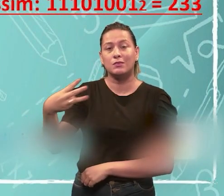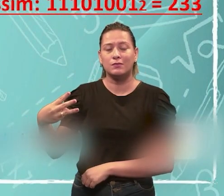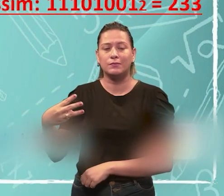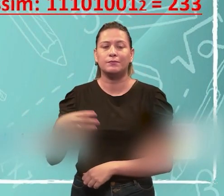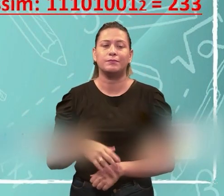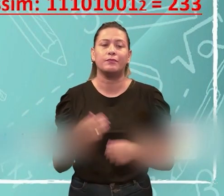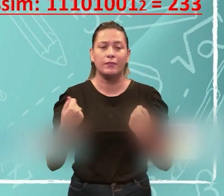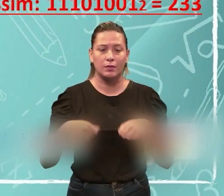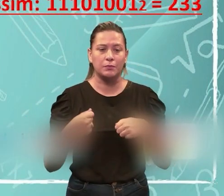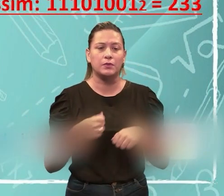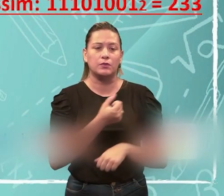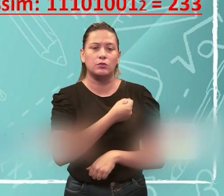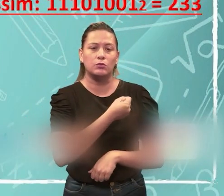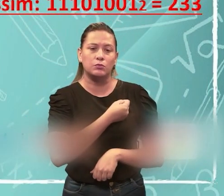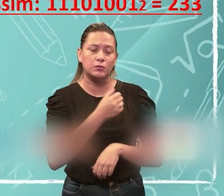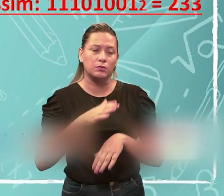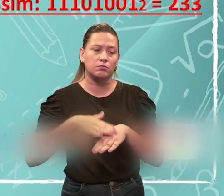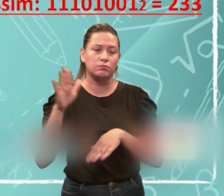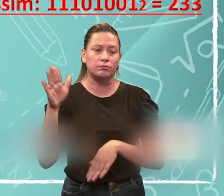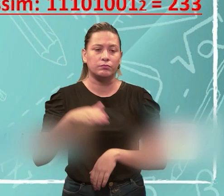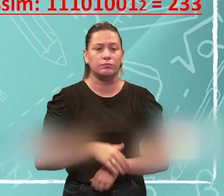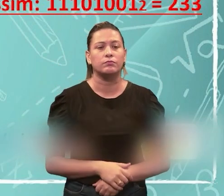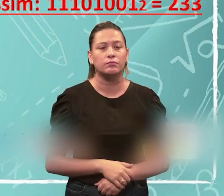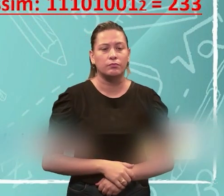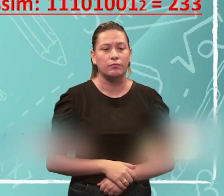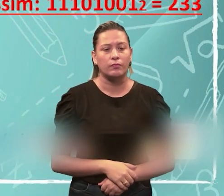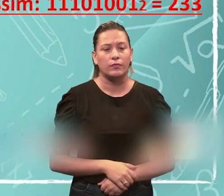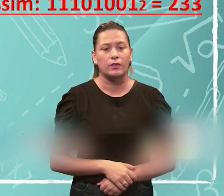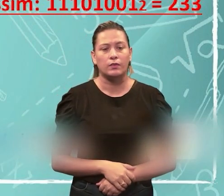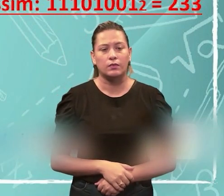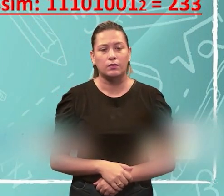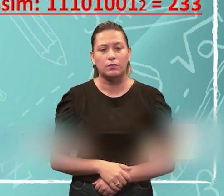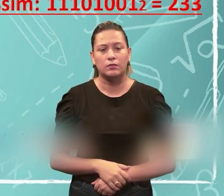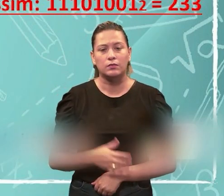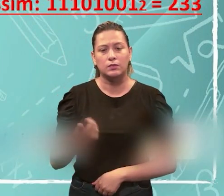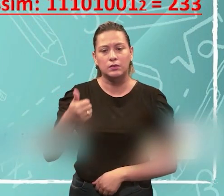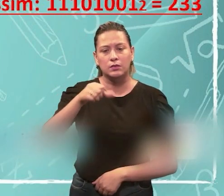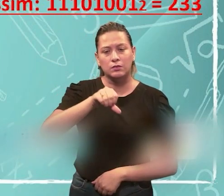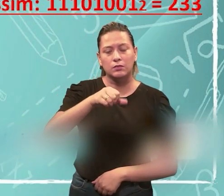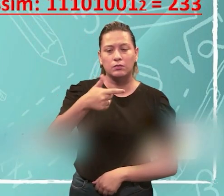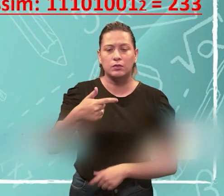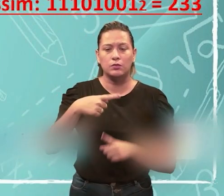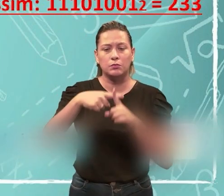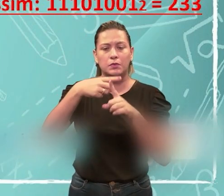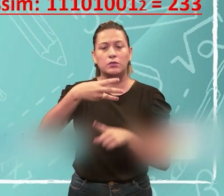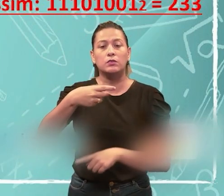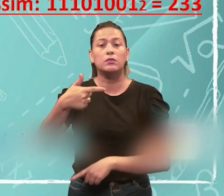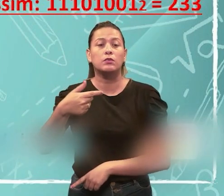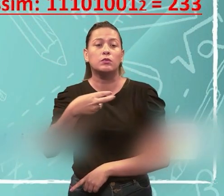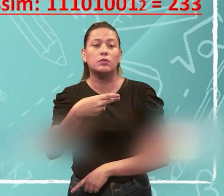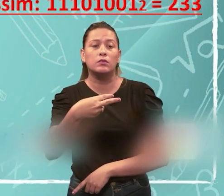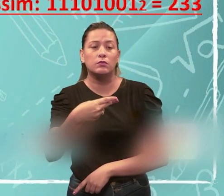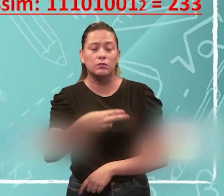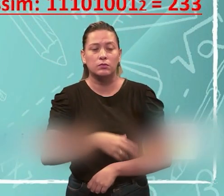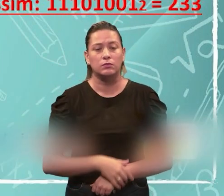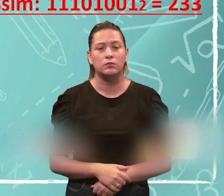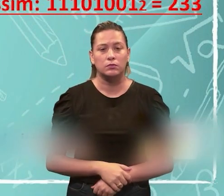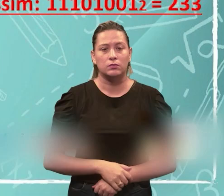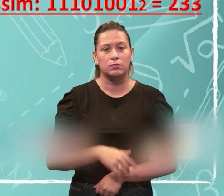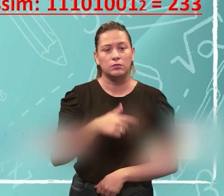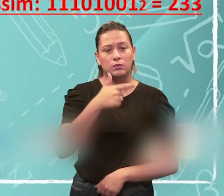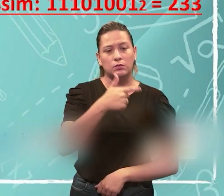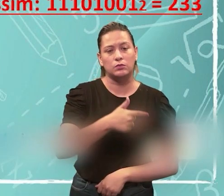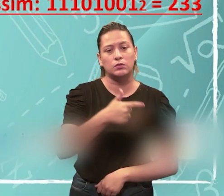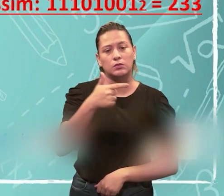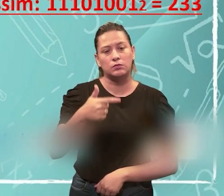atrás de mais alguns números. Então, aqui eu já tenho 192, mais 32 foi para quanto? É,